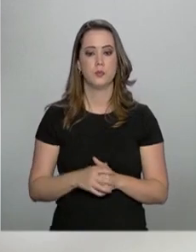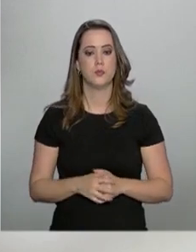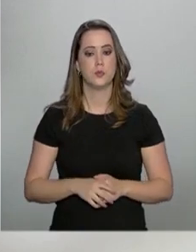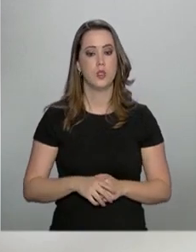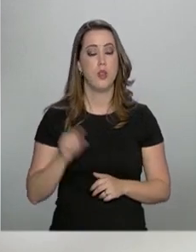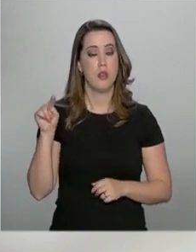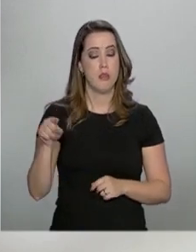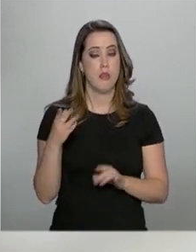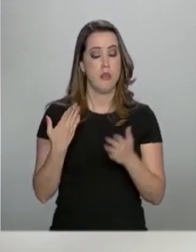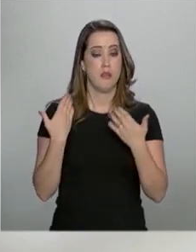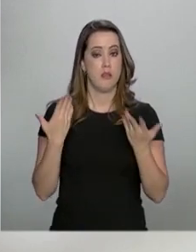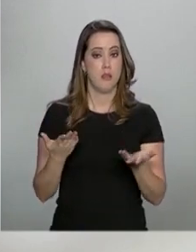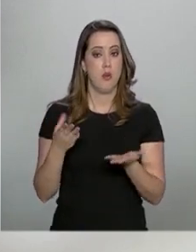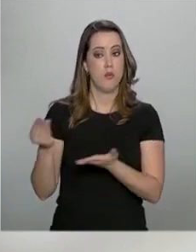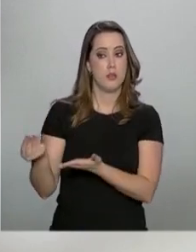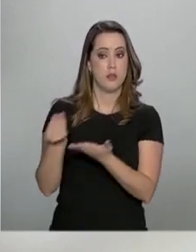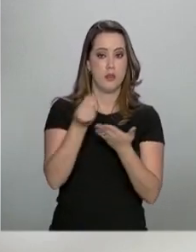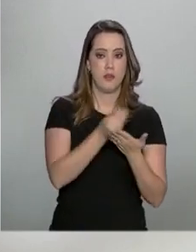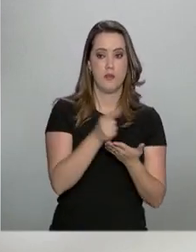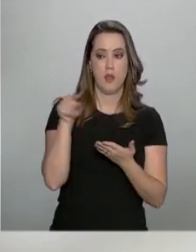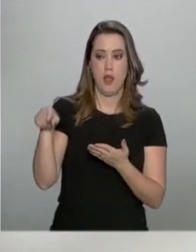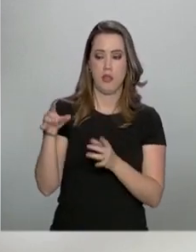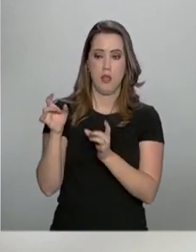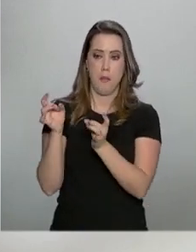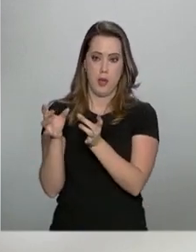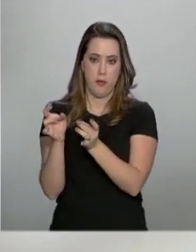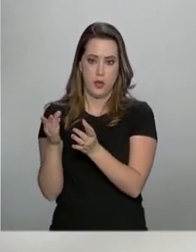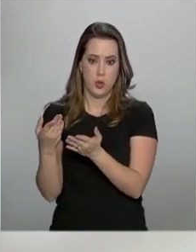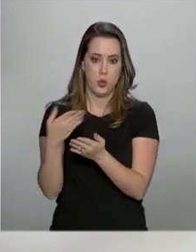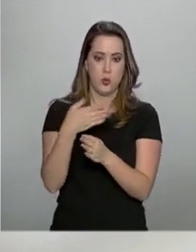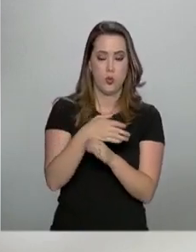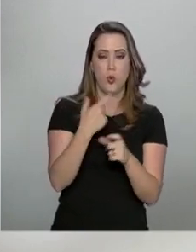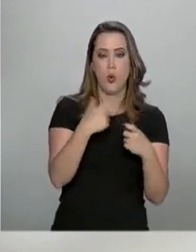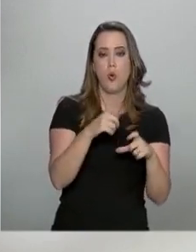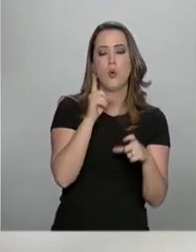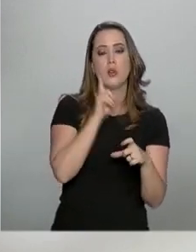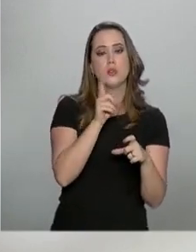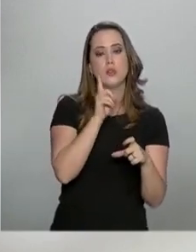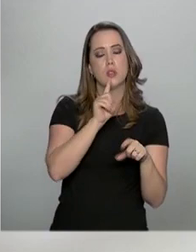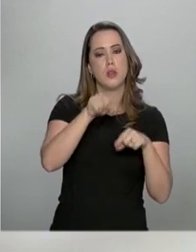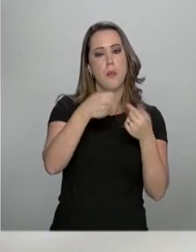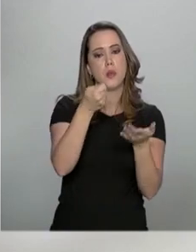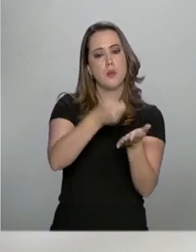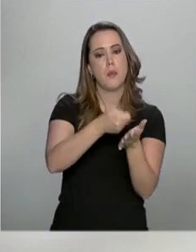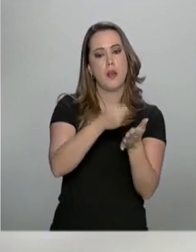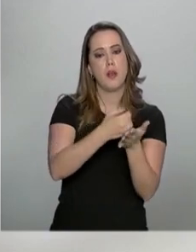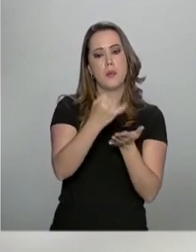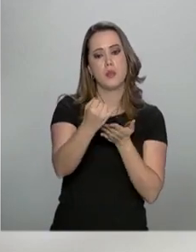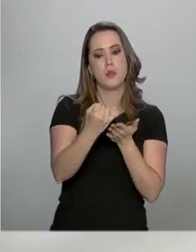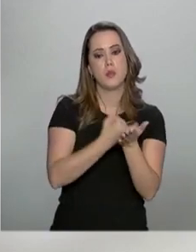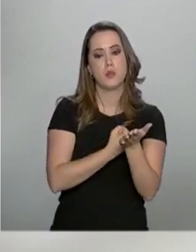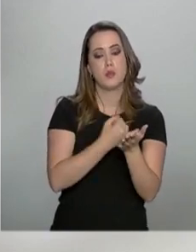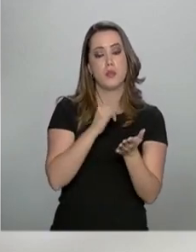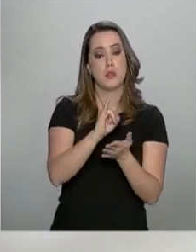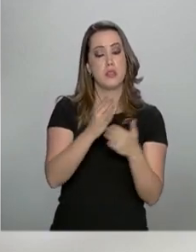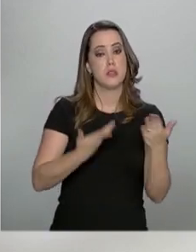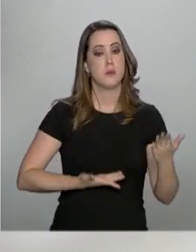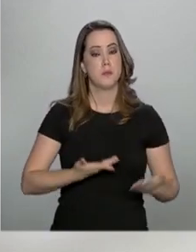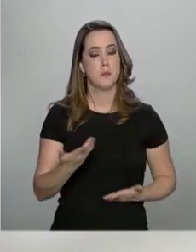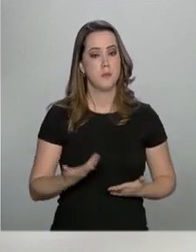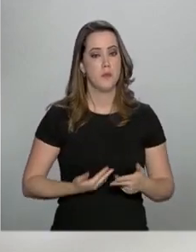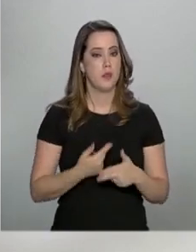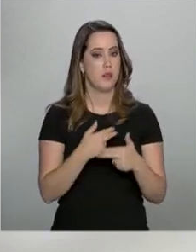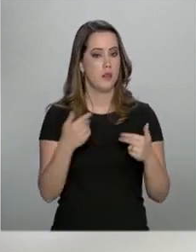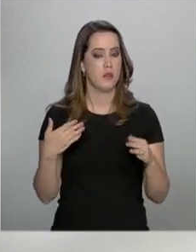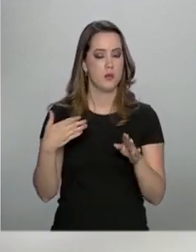A mercadoria será enviada pelo vendedor ao armazém americano. Após o pagamento dos impostos e serviços,